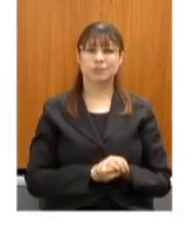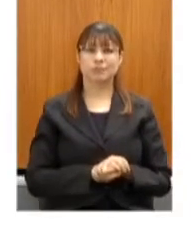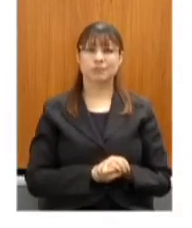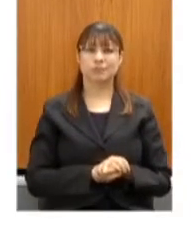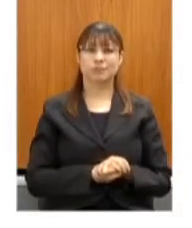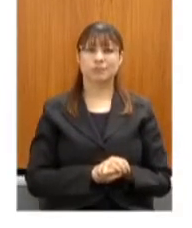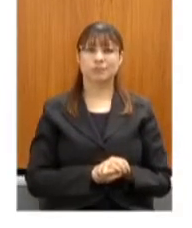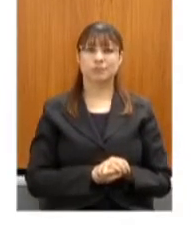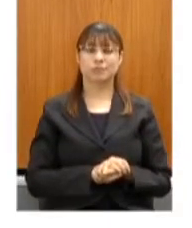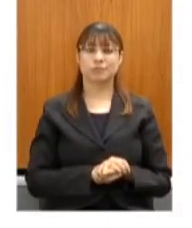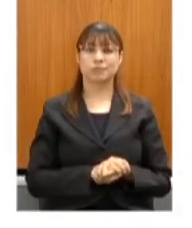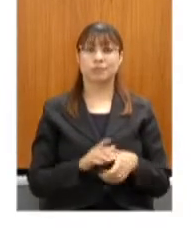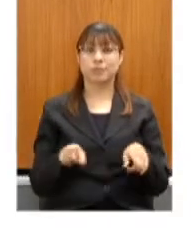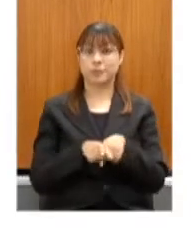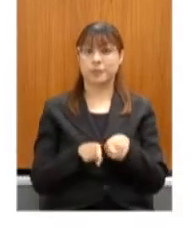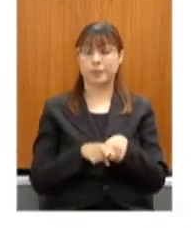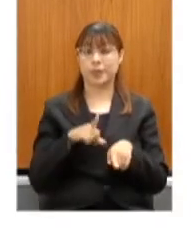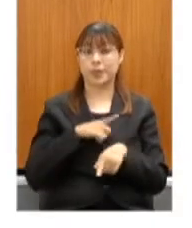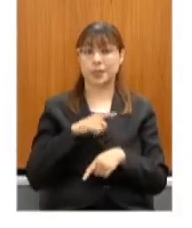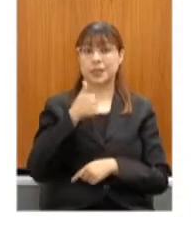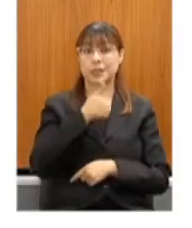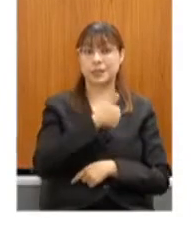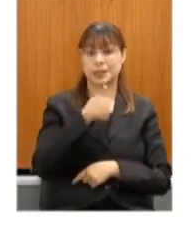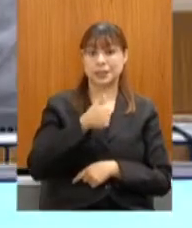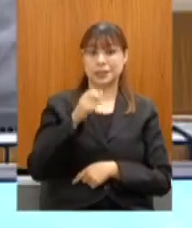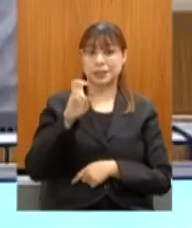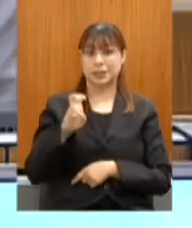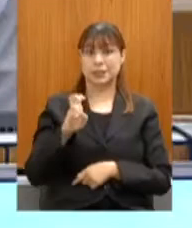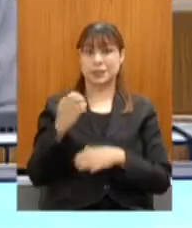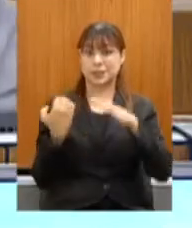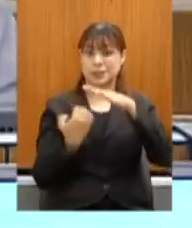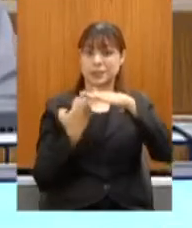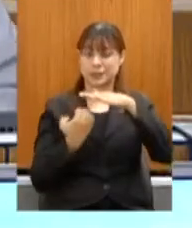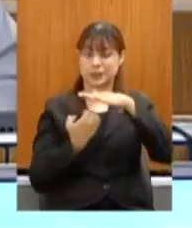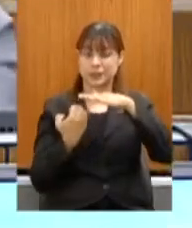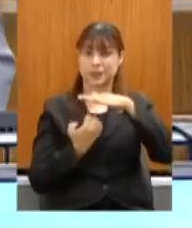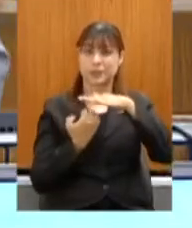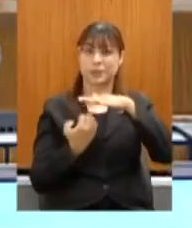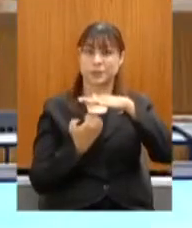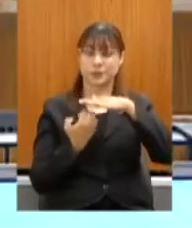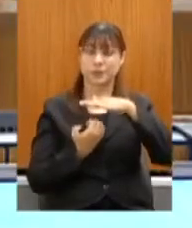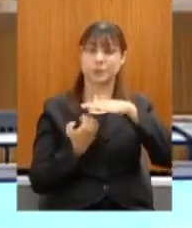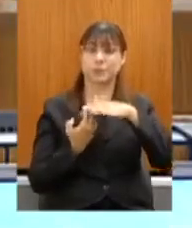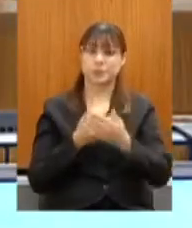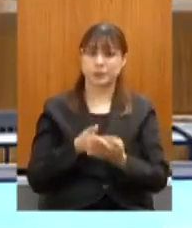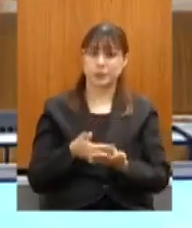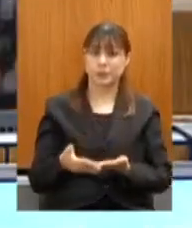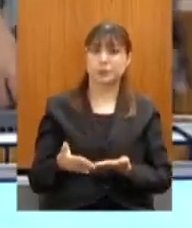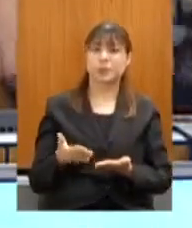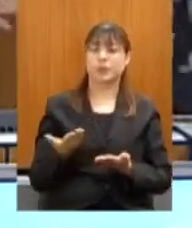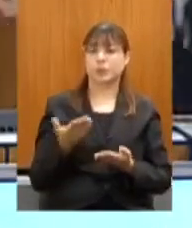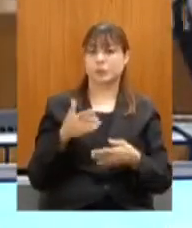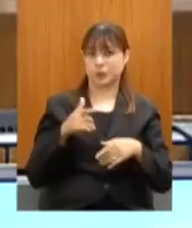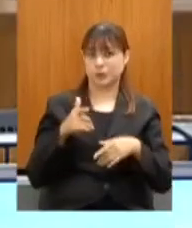E temos, tivemos 115 empresas habilitadas em 2015. pode passar.